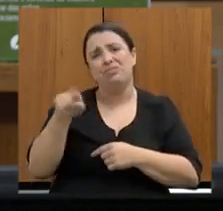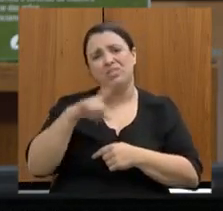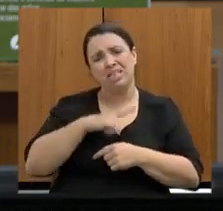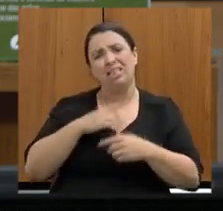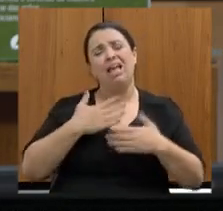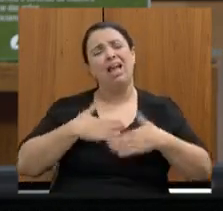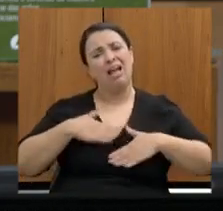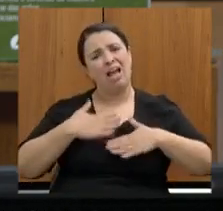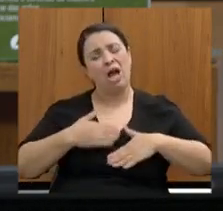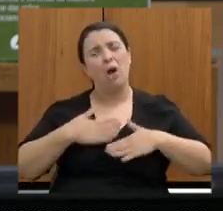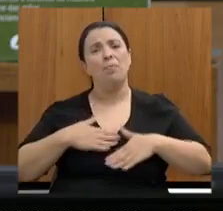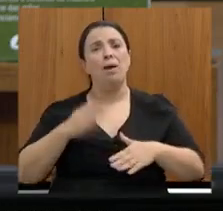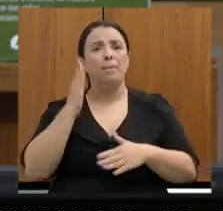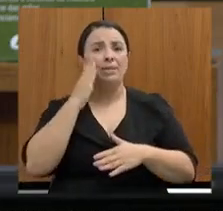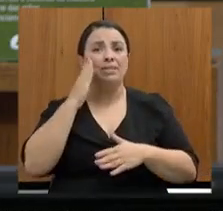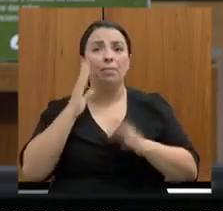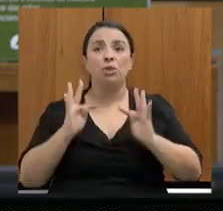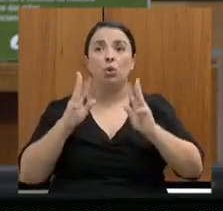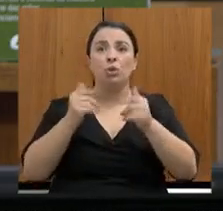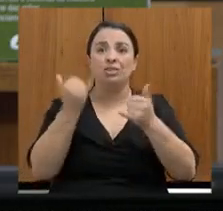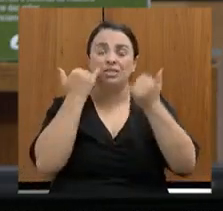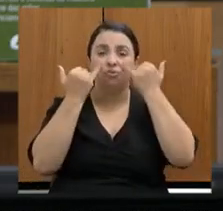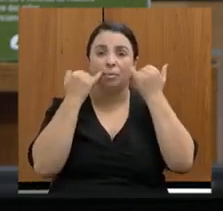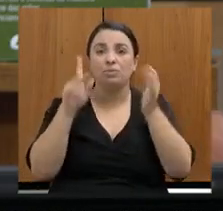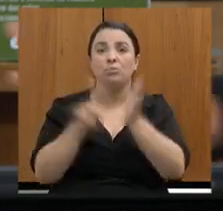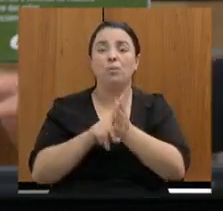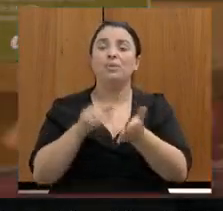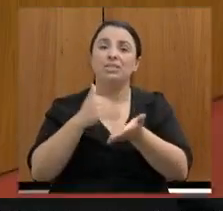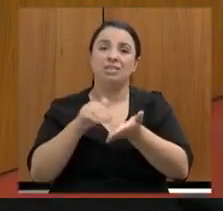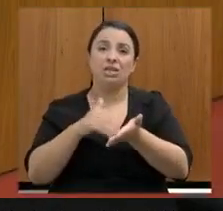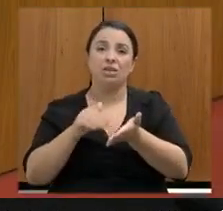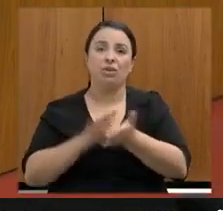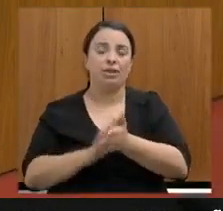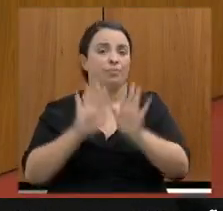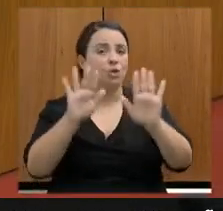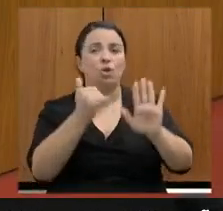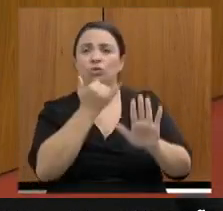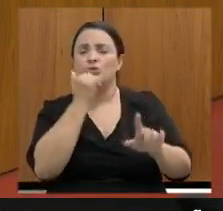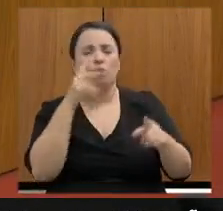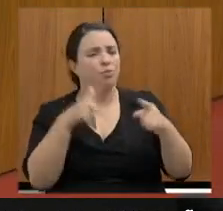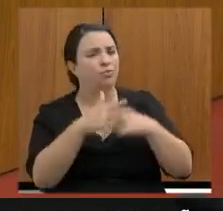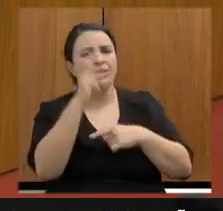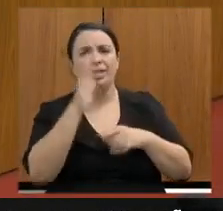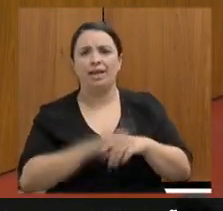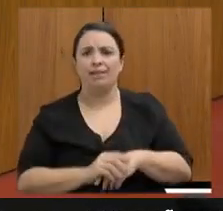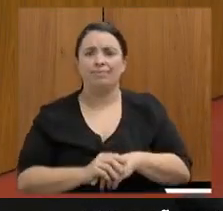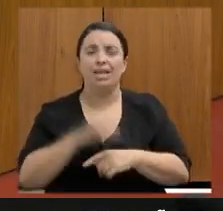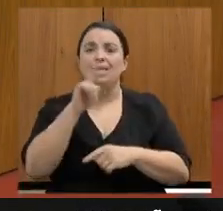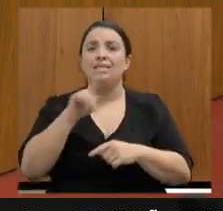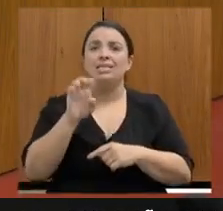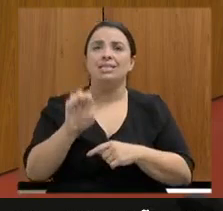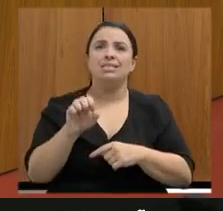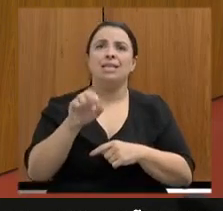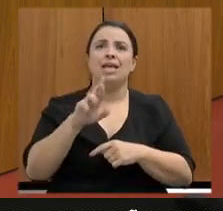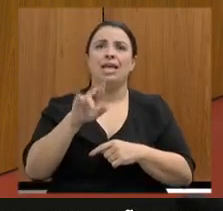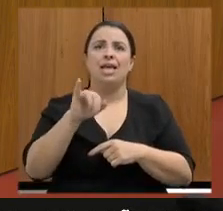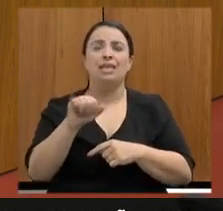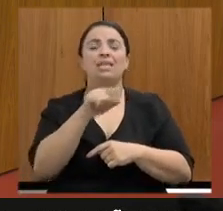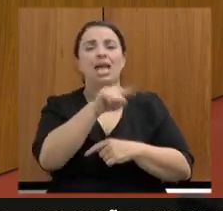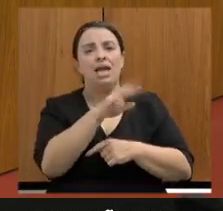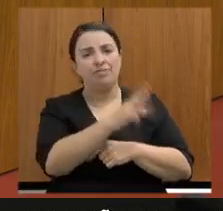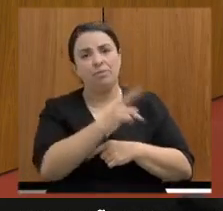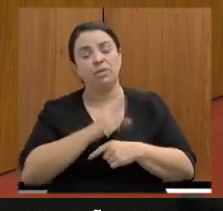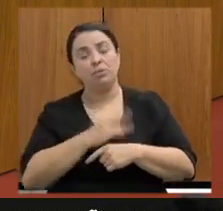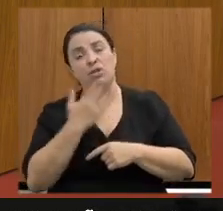tudo que a secretária responde, porque aí a gente consegue trazer... O secretário, vou te ter um peito. Zé Reis, ela vai me responder ou ela vai continuar me ironizando?